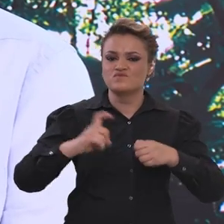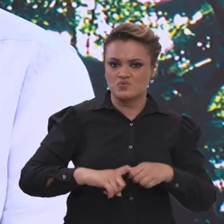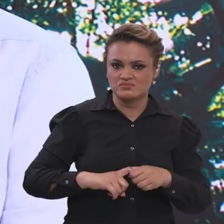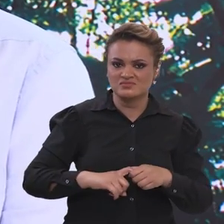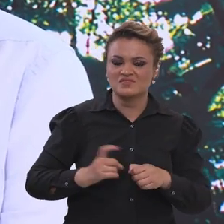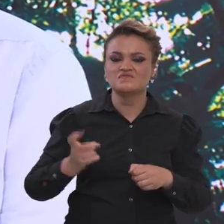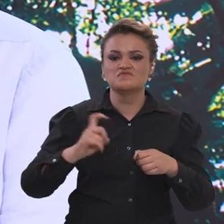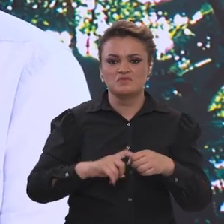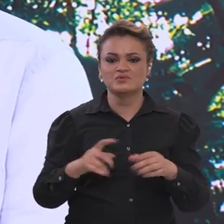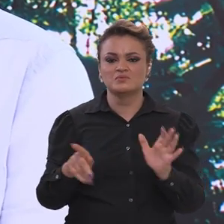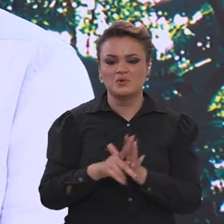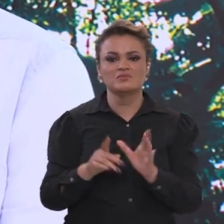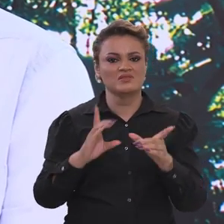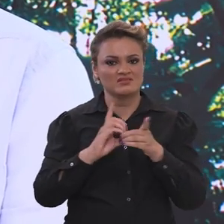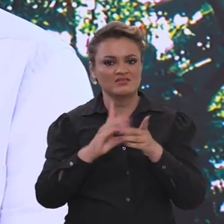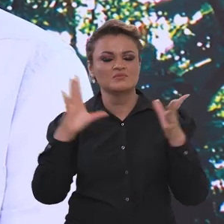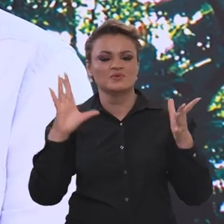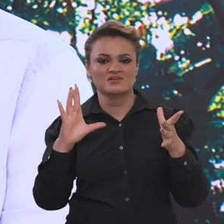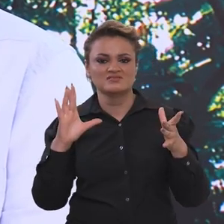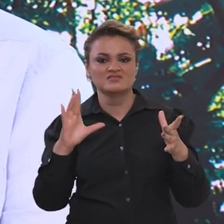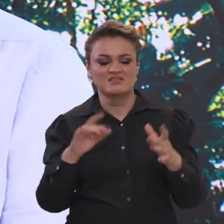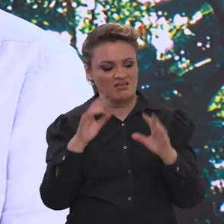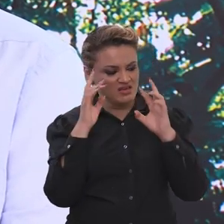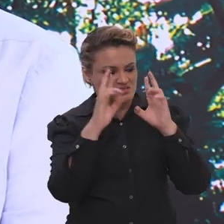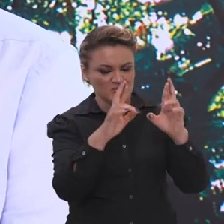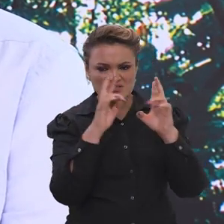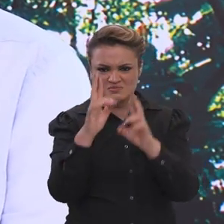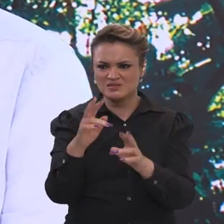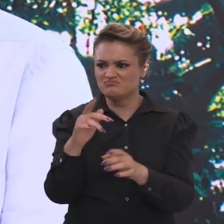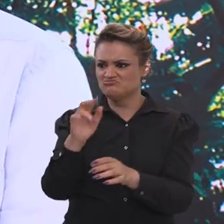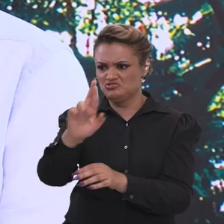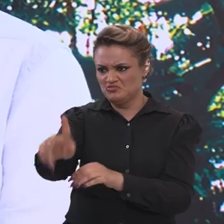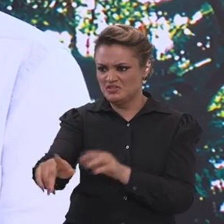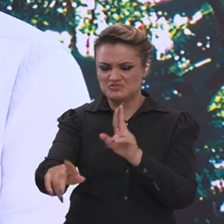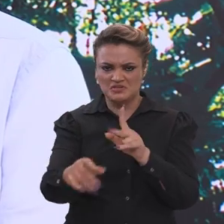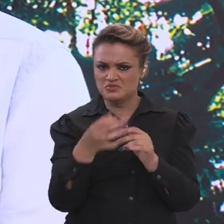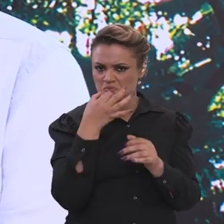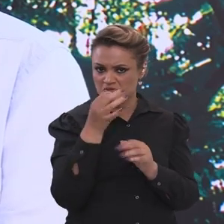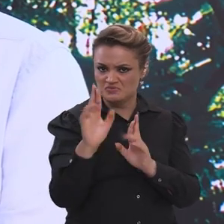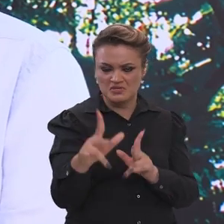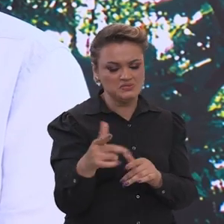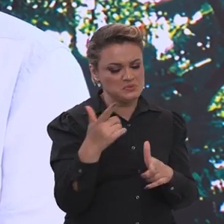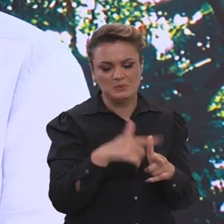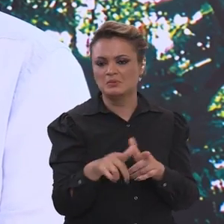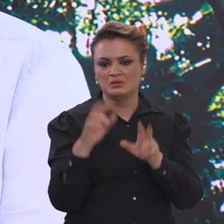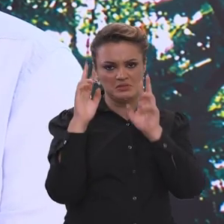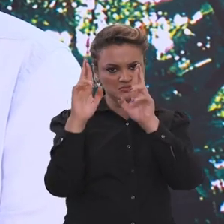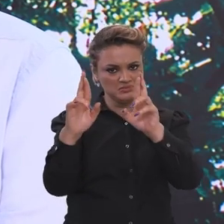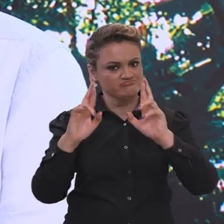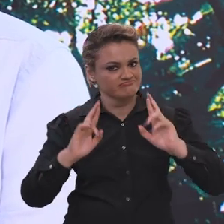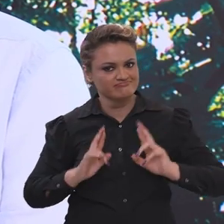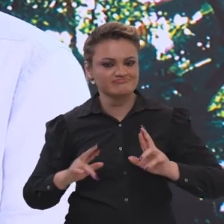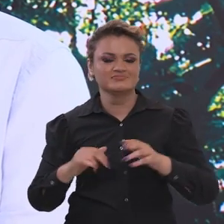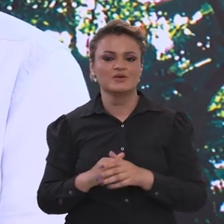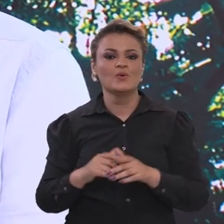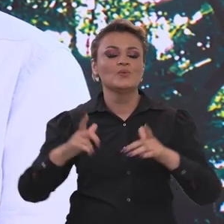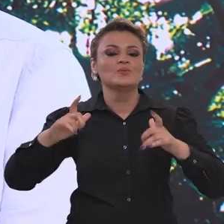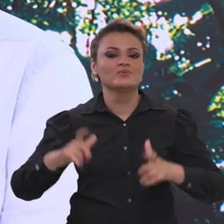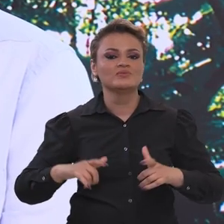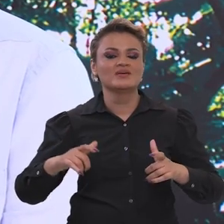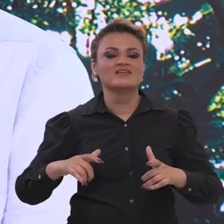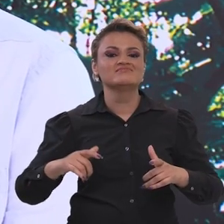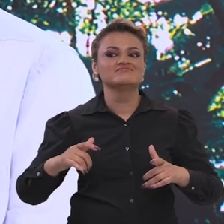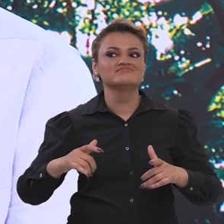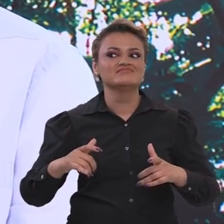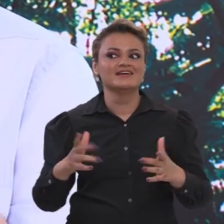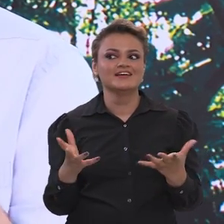de retomada da democracia, de respeito às divergências políticas, ideológicas,